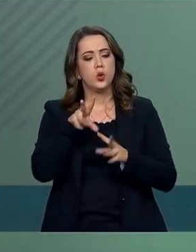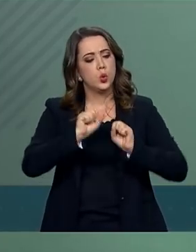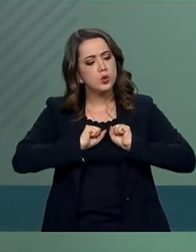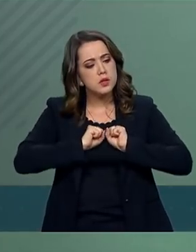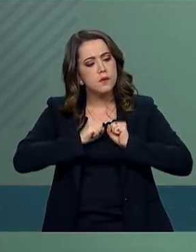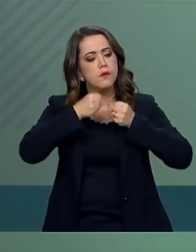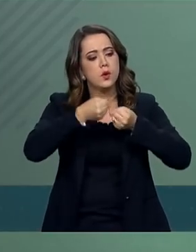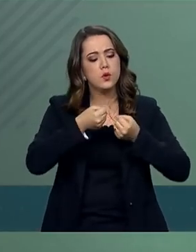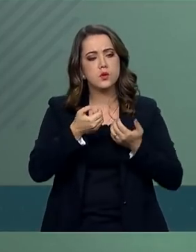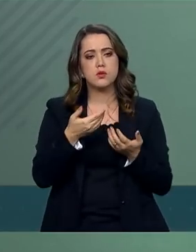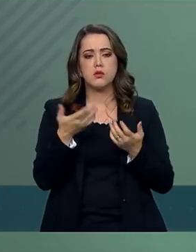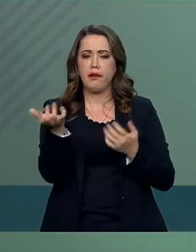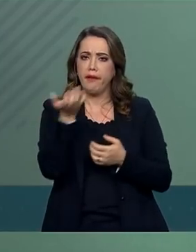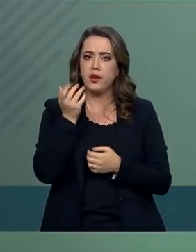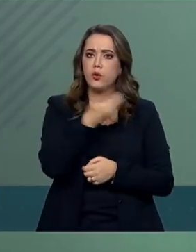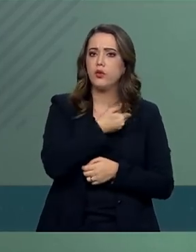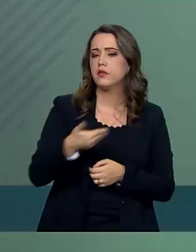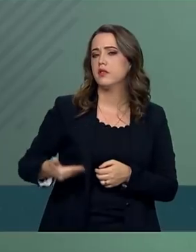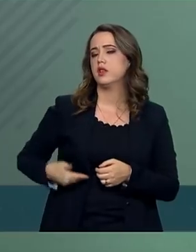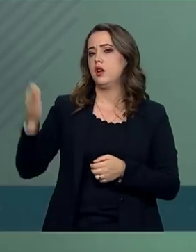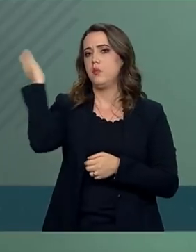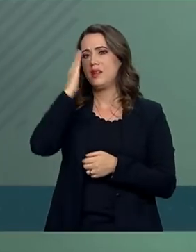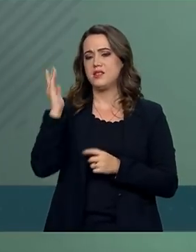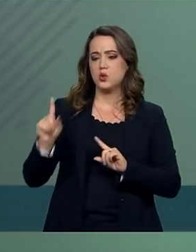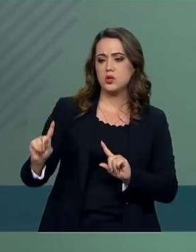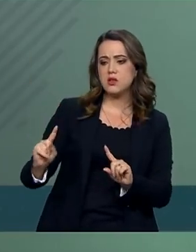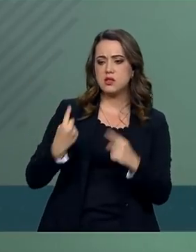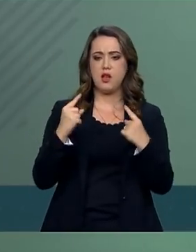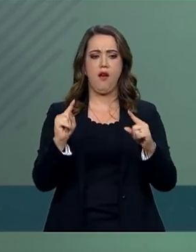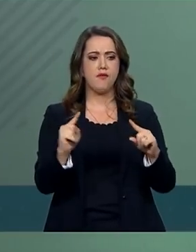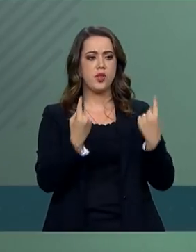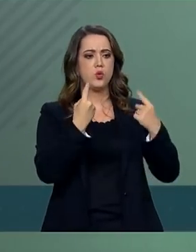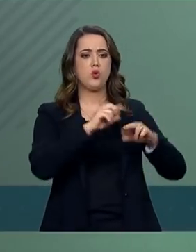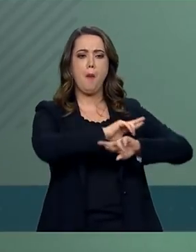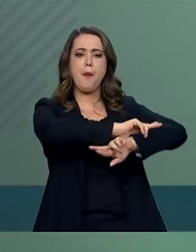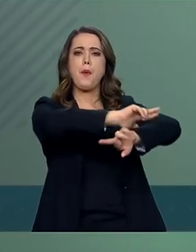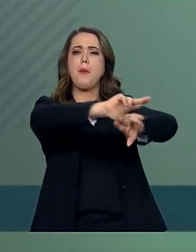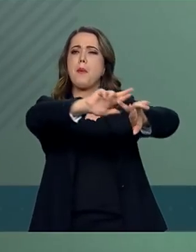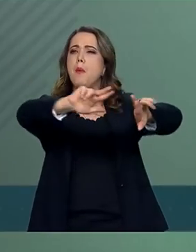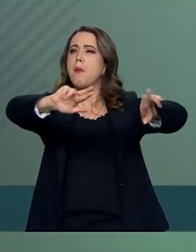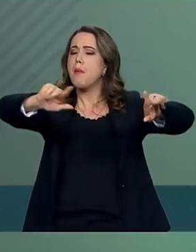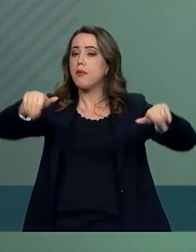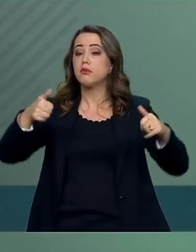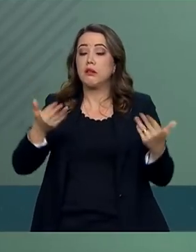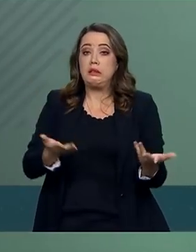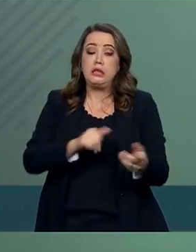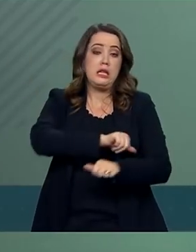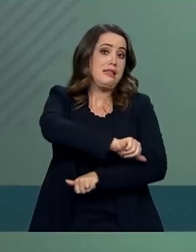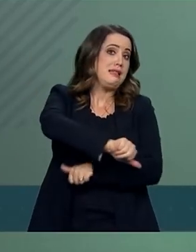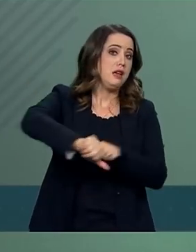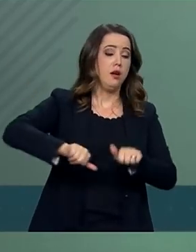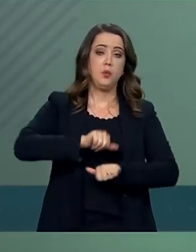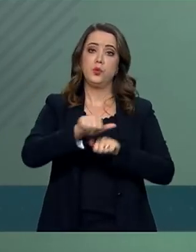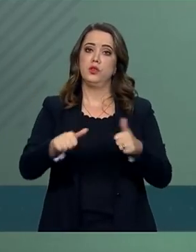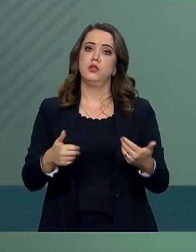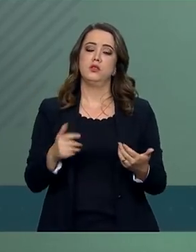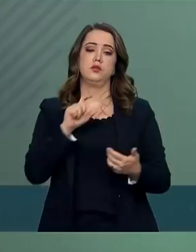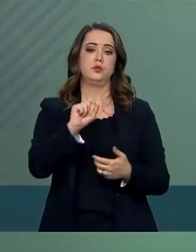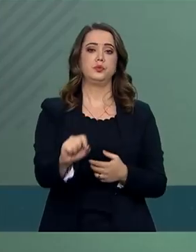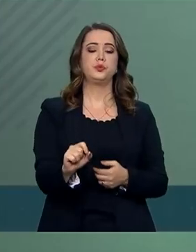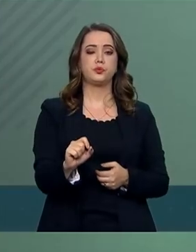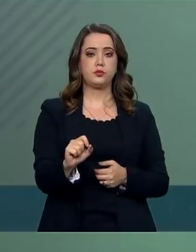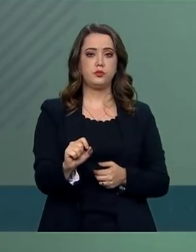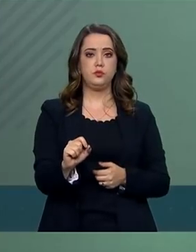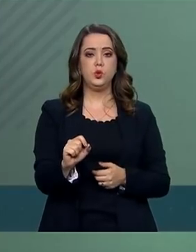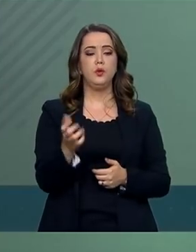esforço em governar o Brasil, os desafios que são inúmeros e a mudança com a qual ele